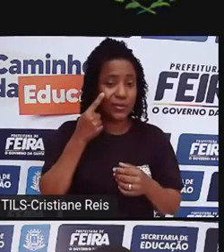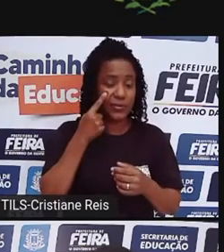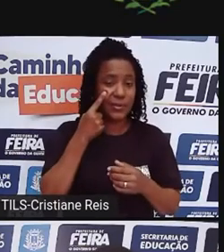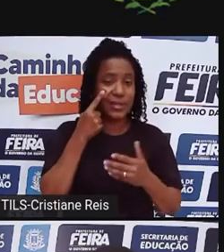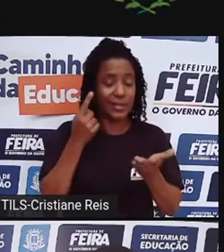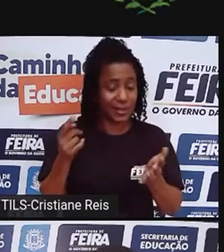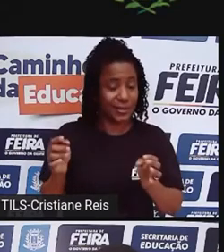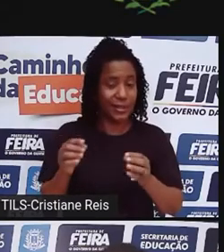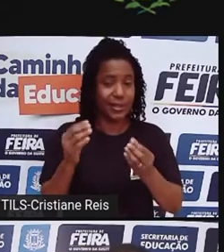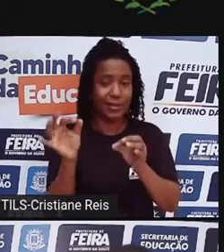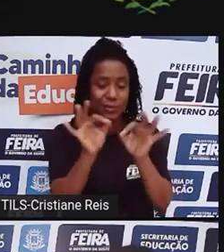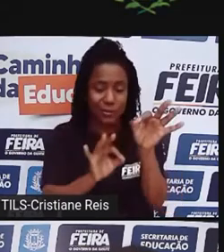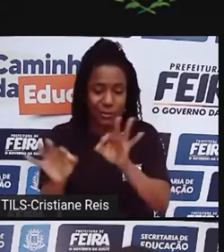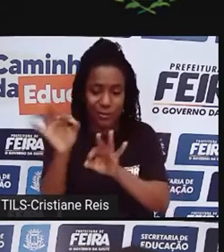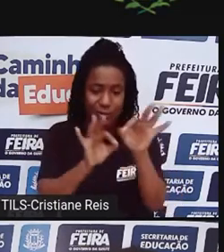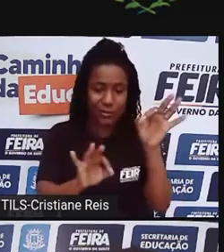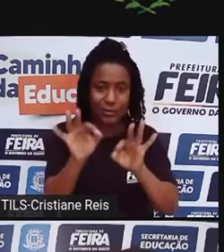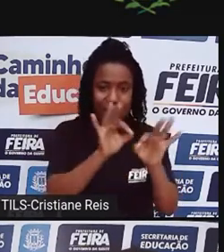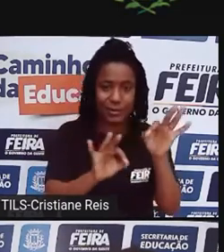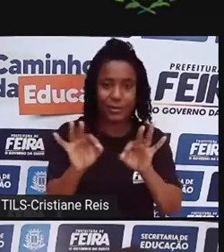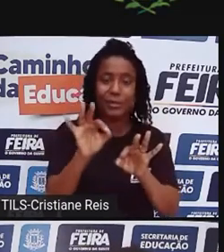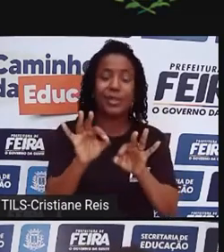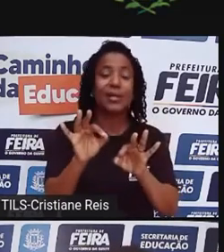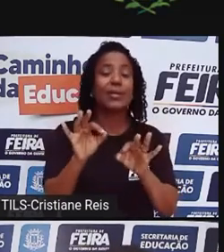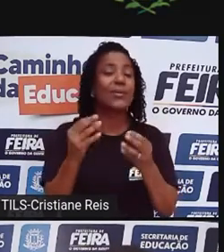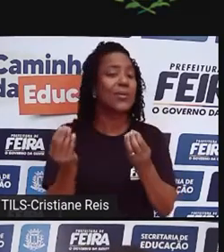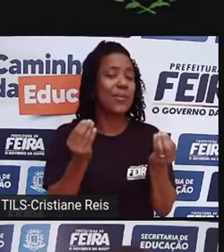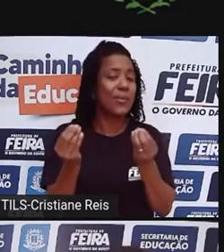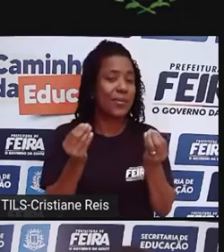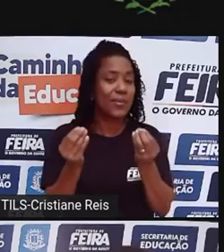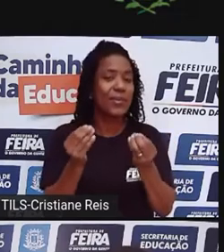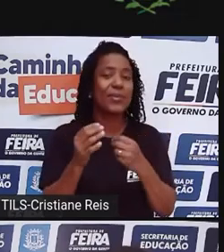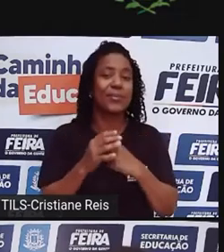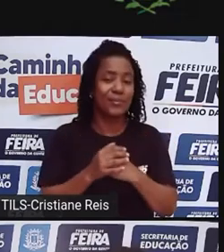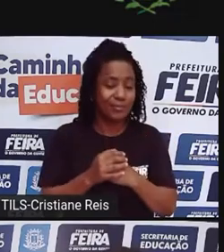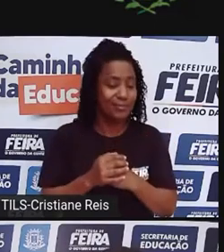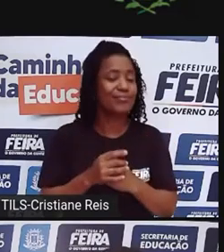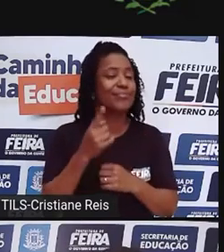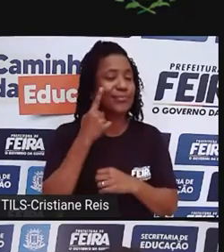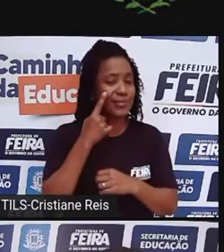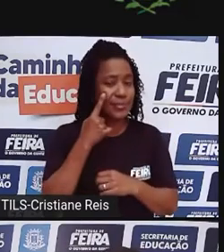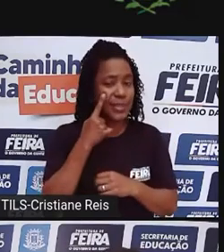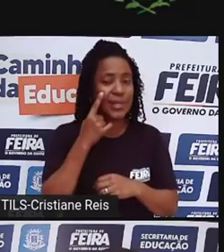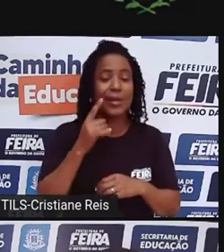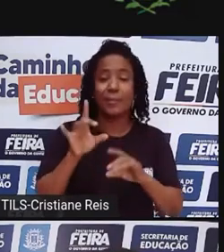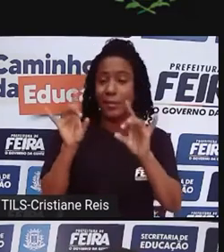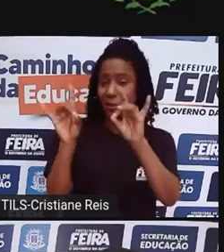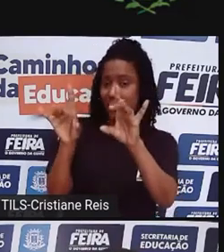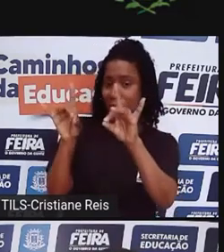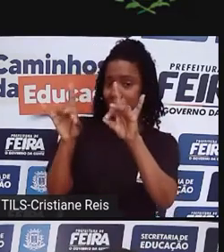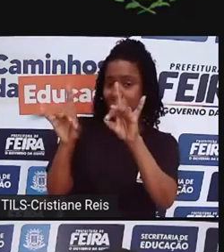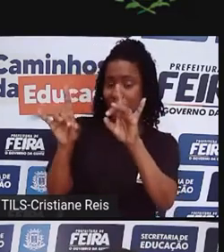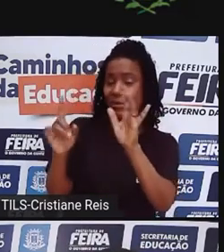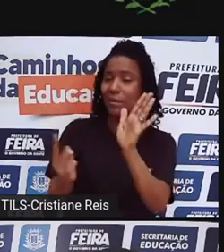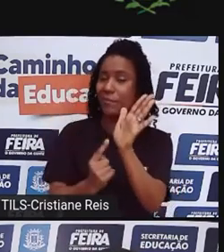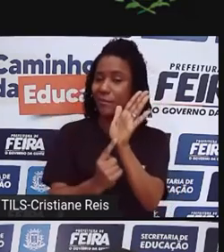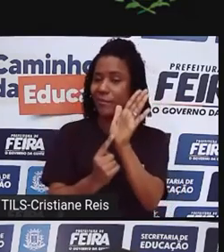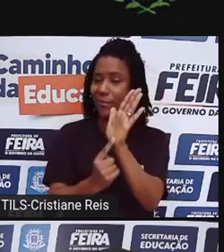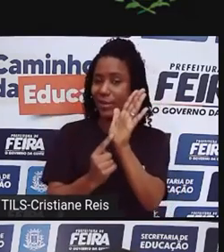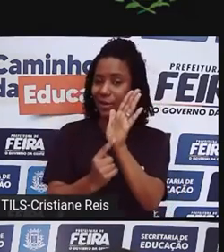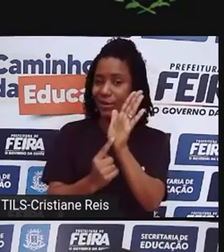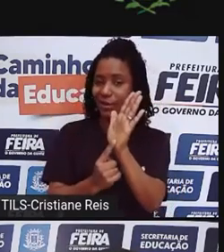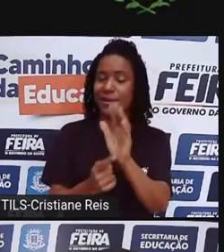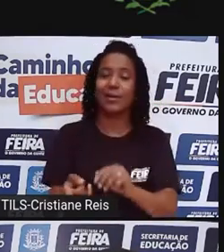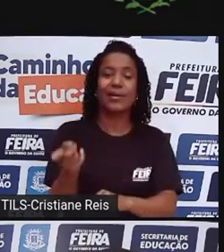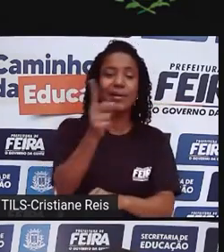esse sistema que é historicamente, Felipe, pautado para privilegiar a branquitude e, do outro lado